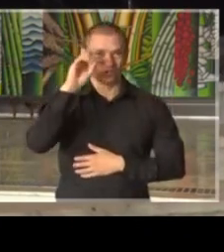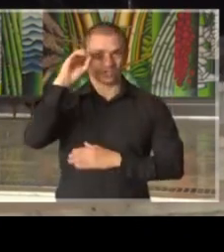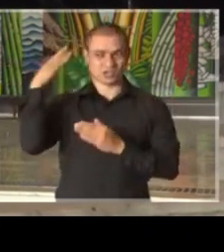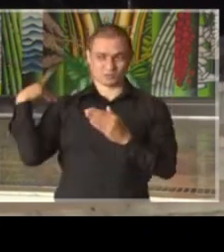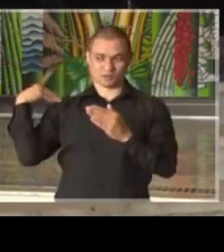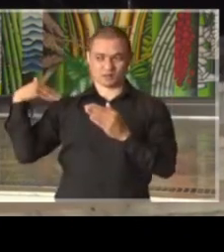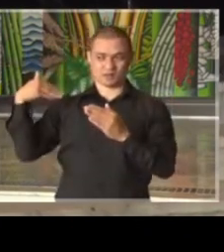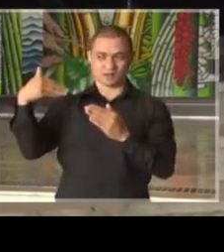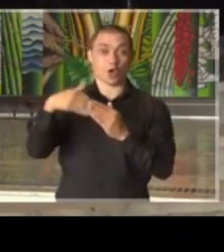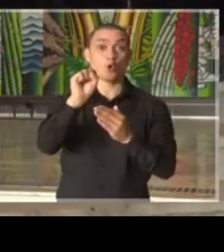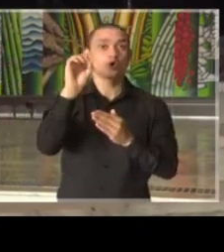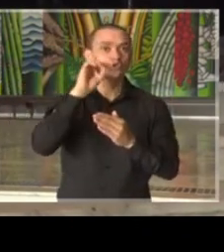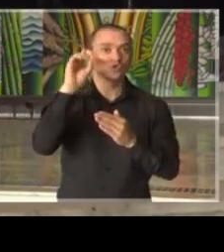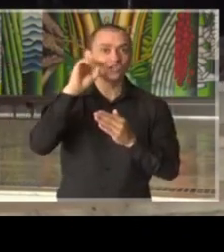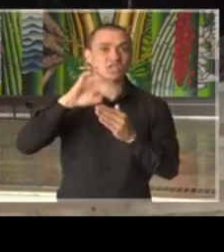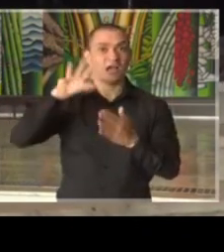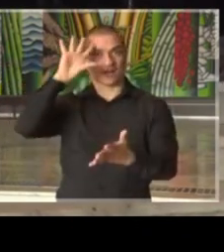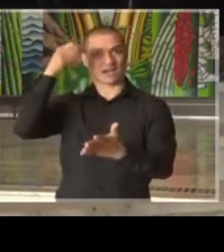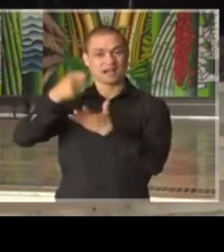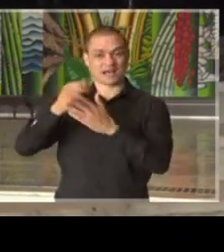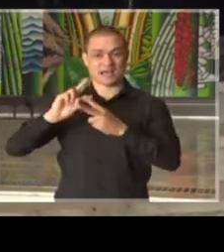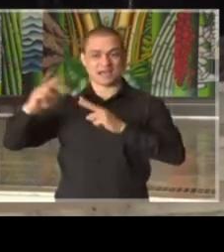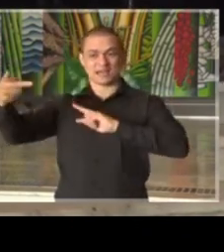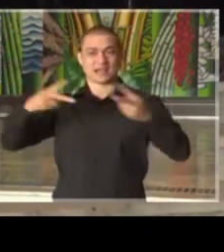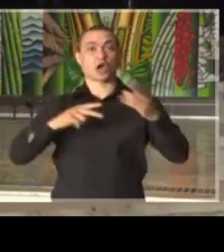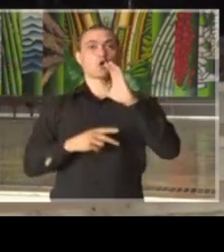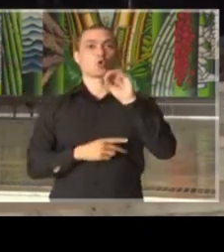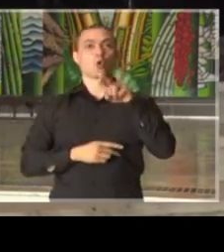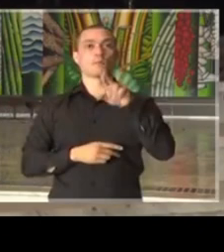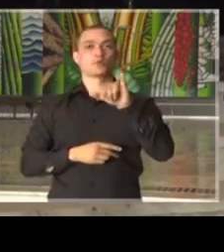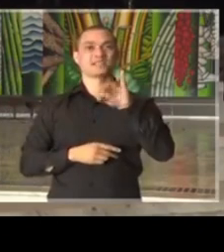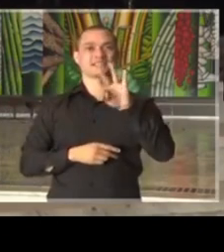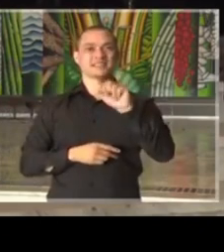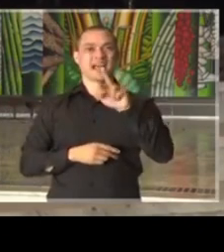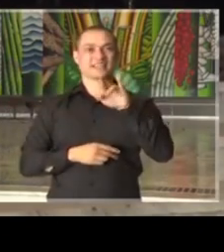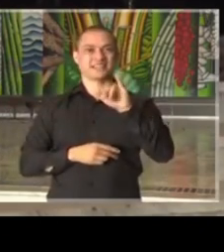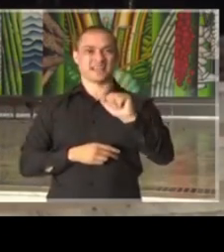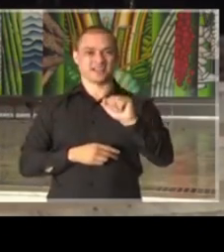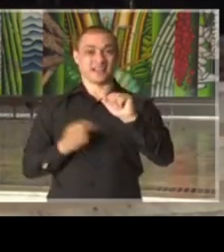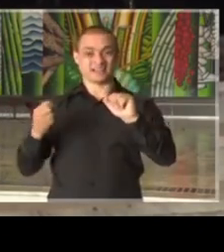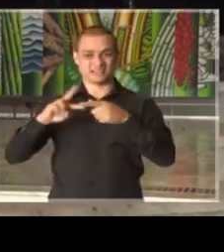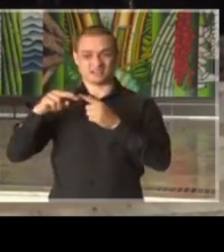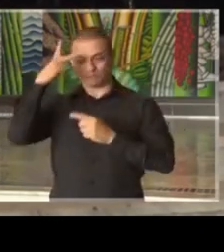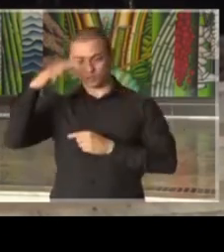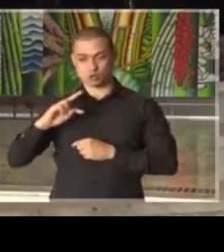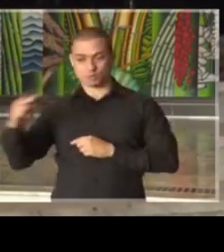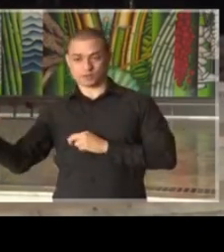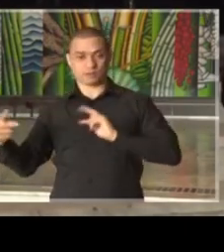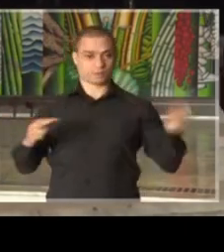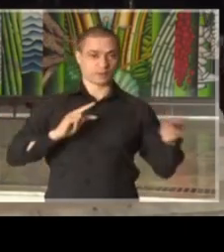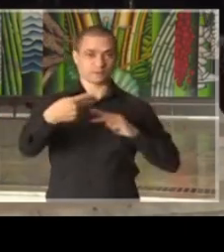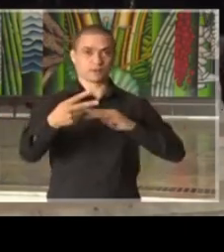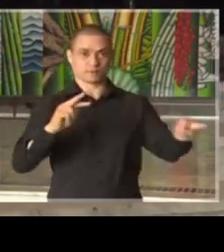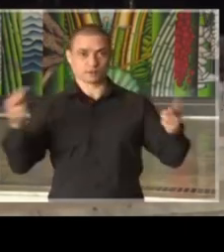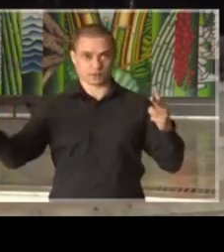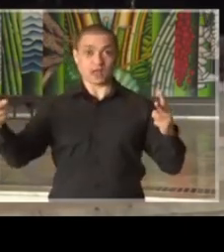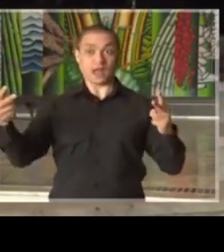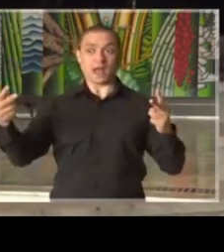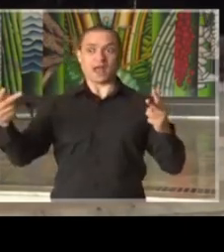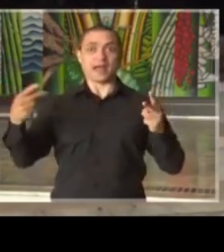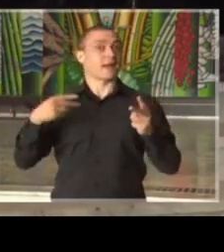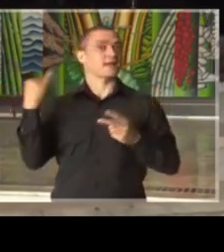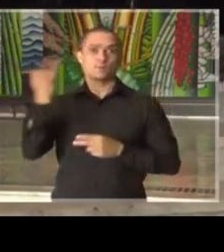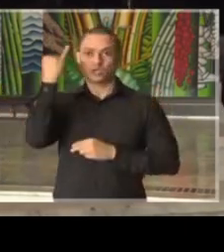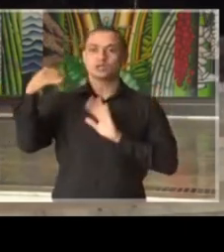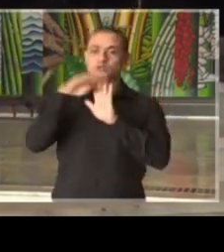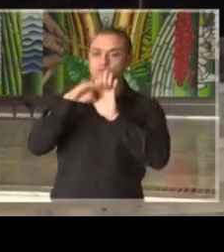determinação da transmissão comunitária comunitária no Estado de São Paulo. Então, são medidas importantíssimas no tempo